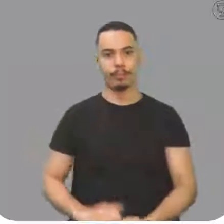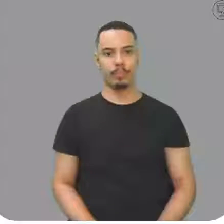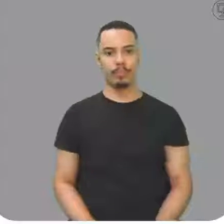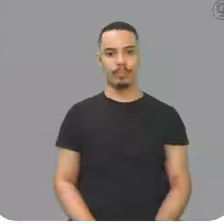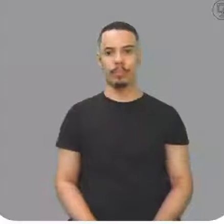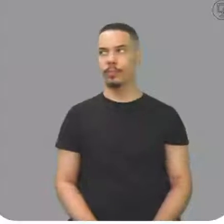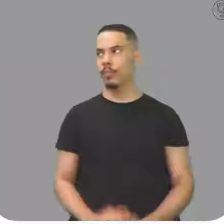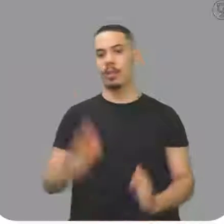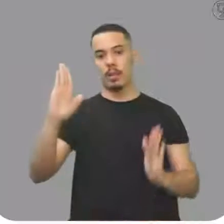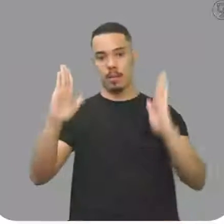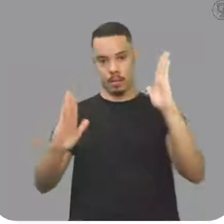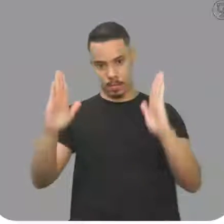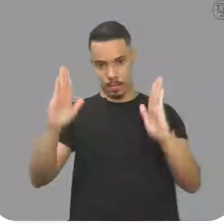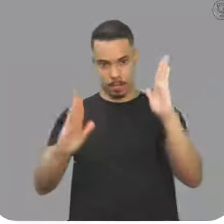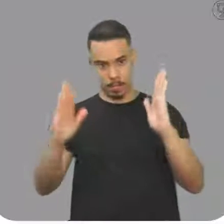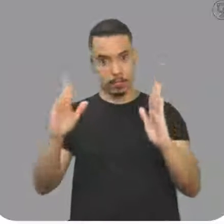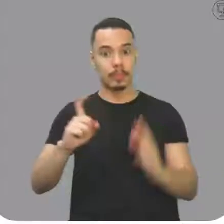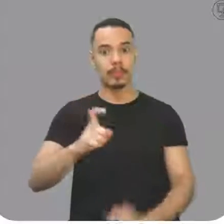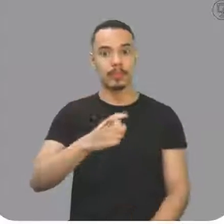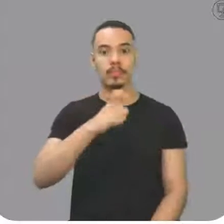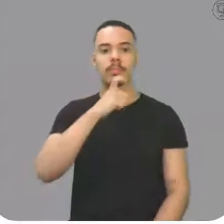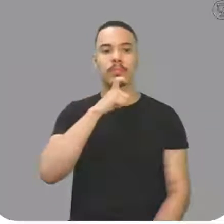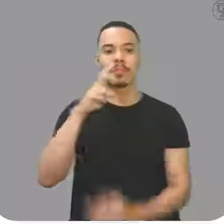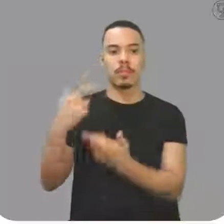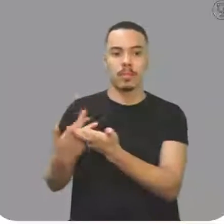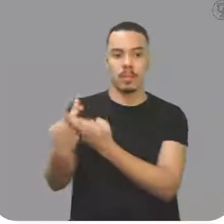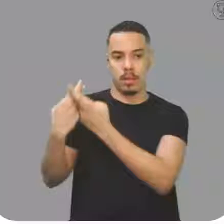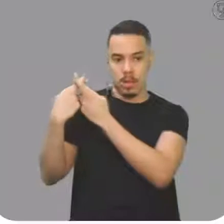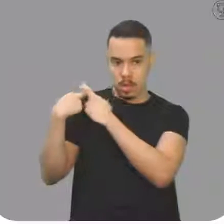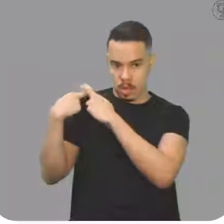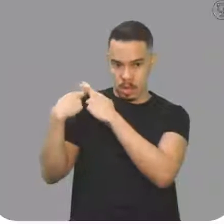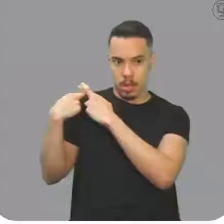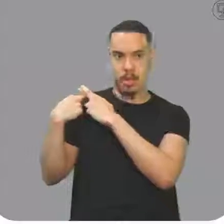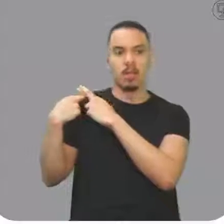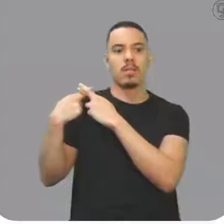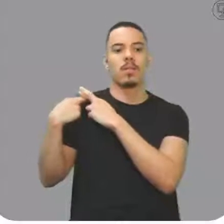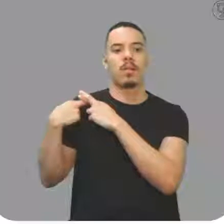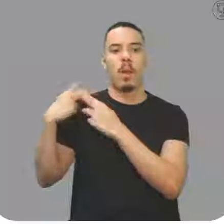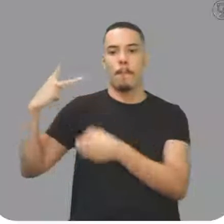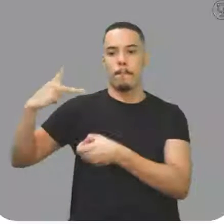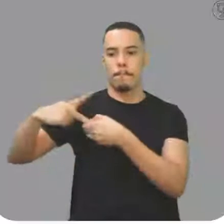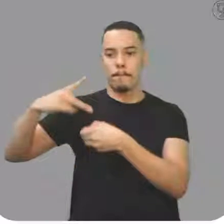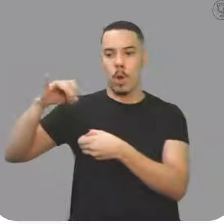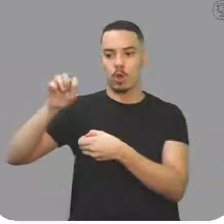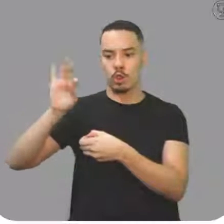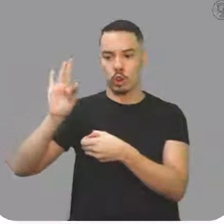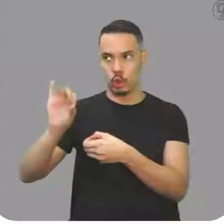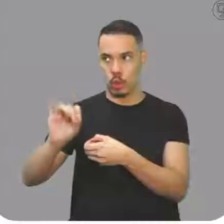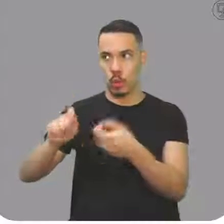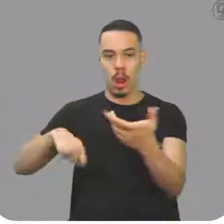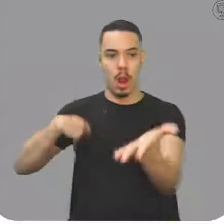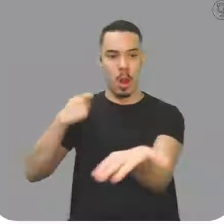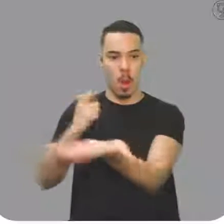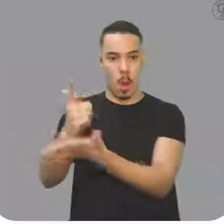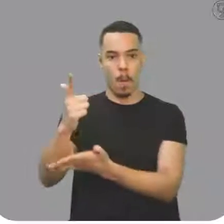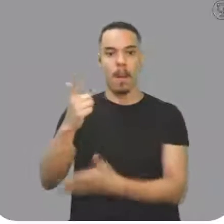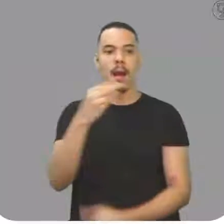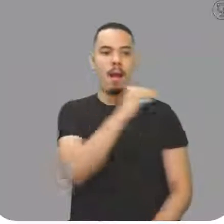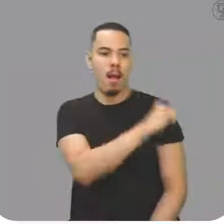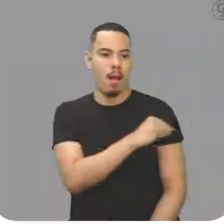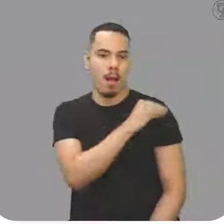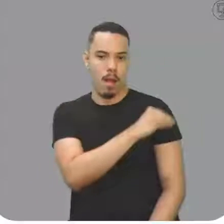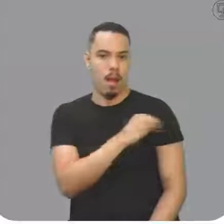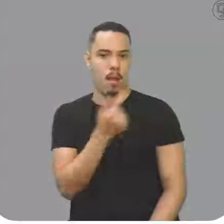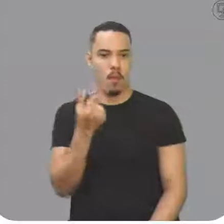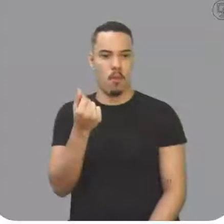Durante o inverno, o responsável por um posto de combustível compra álcool por valor de